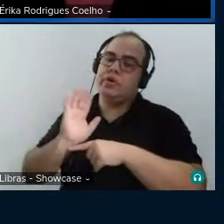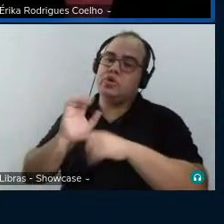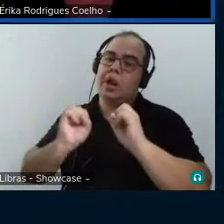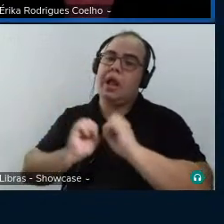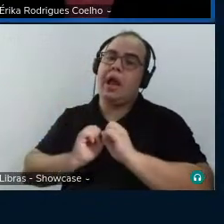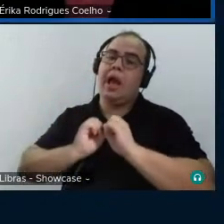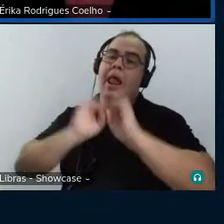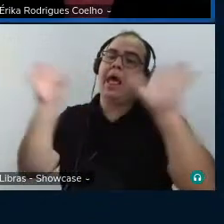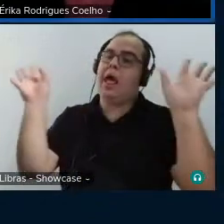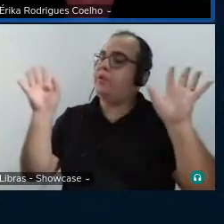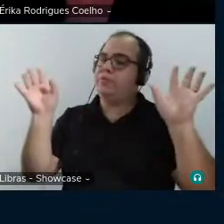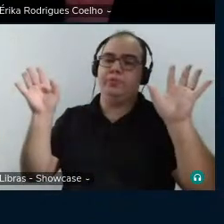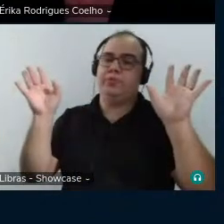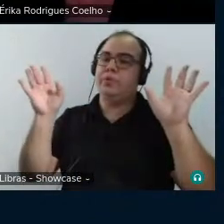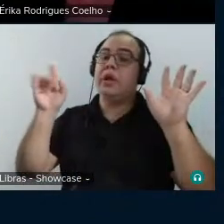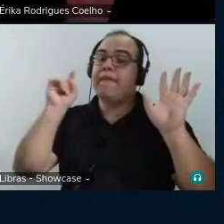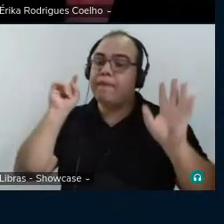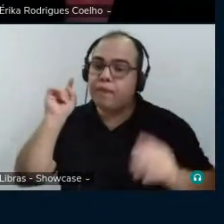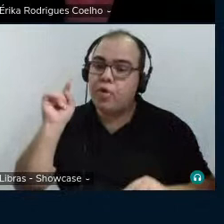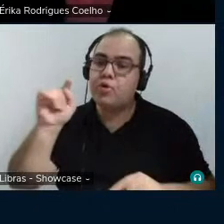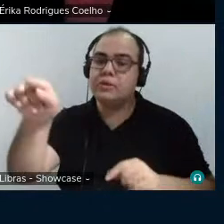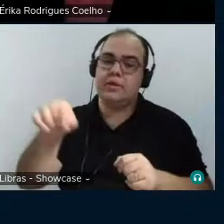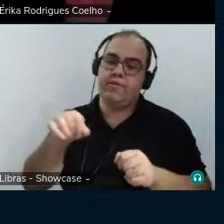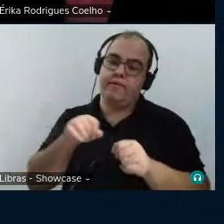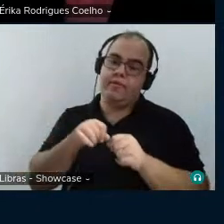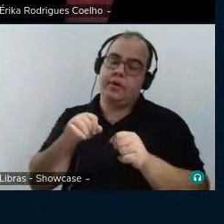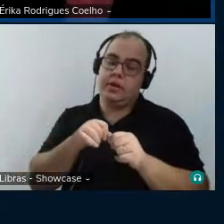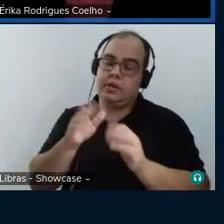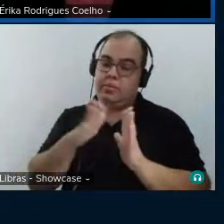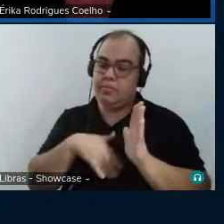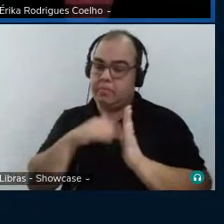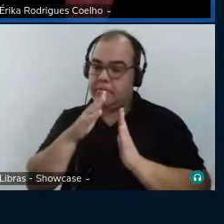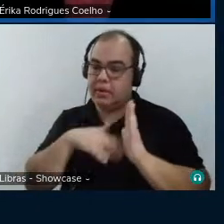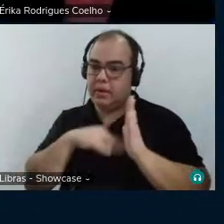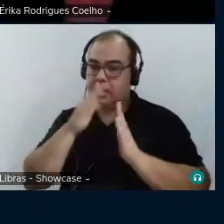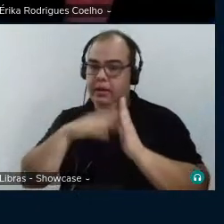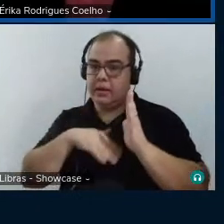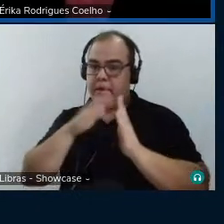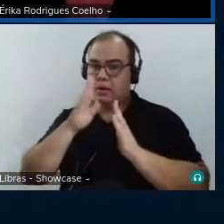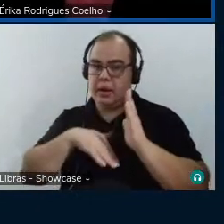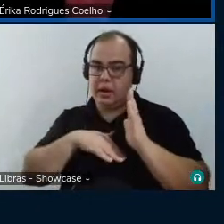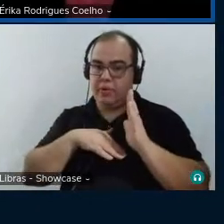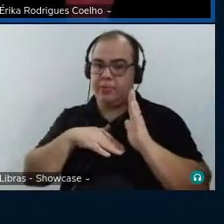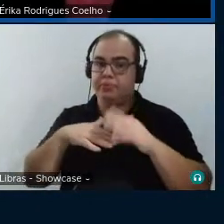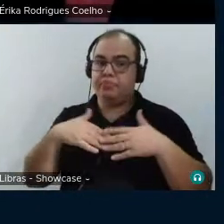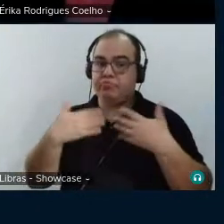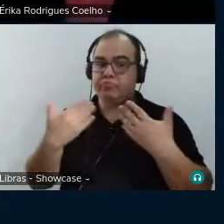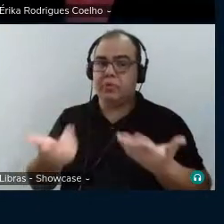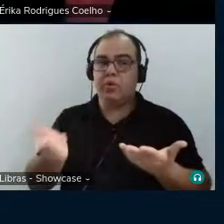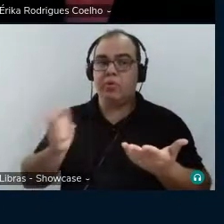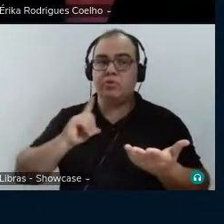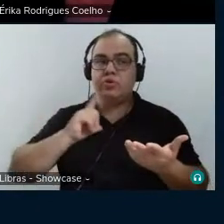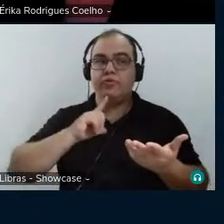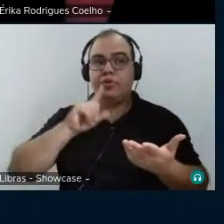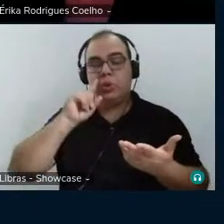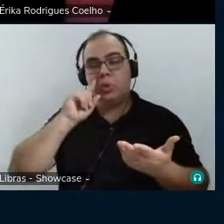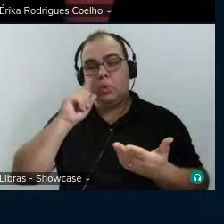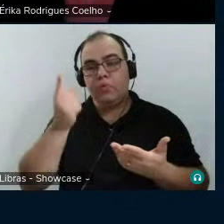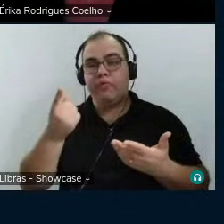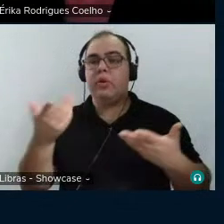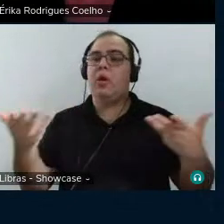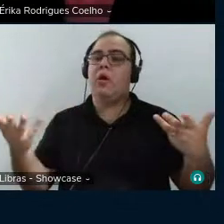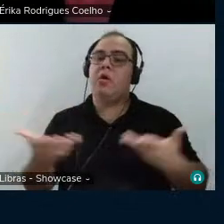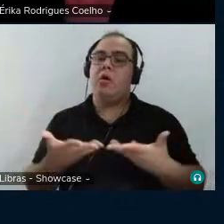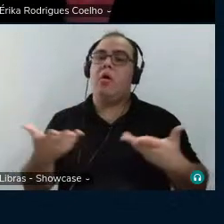que você, né, fez o painel a partir de uma pesquisa, então eu tive até dúvidas e agora